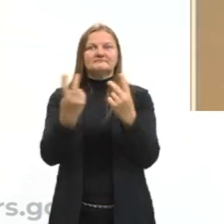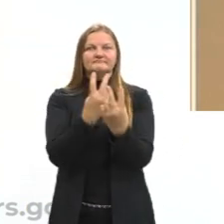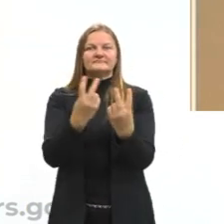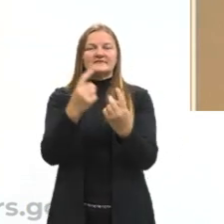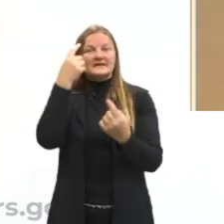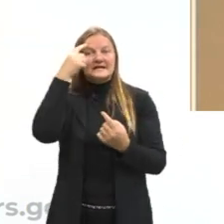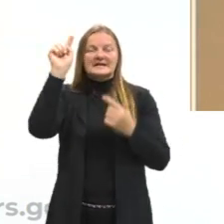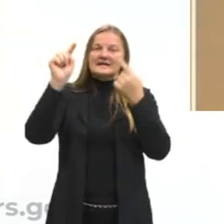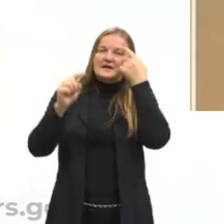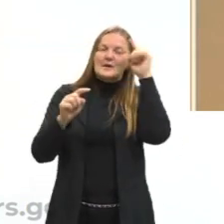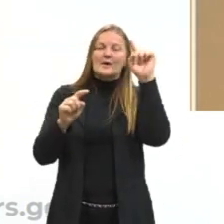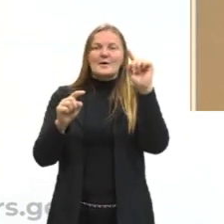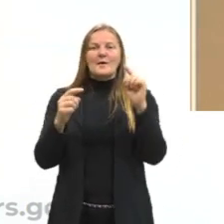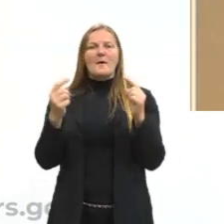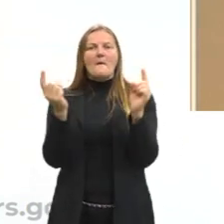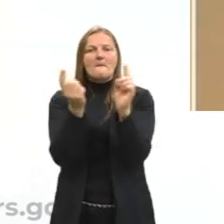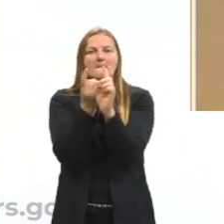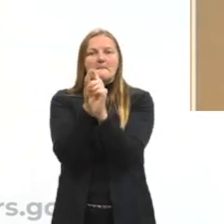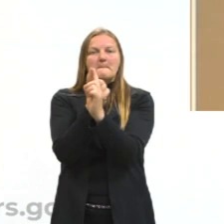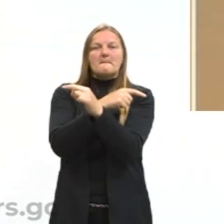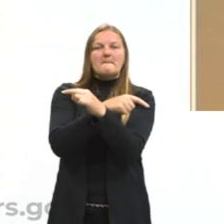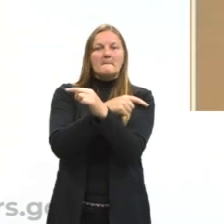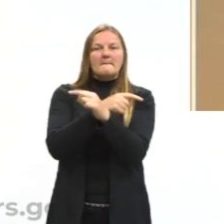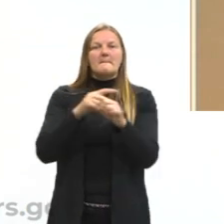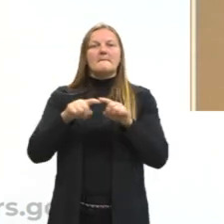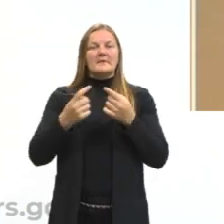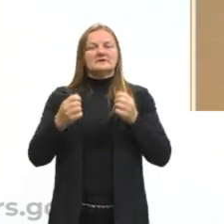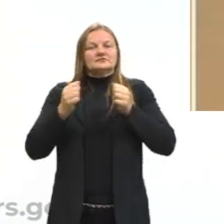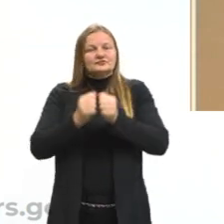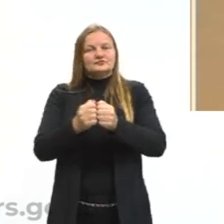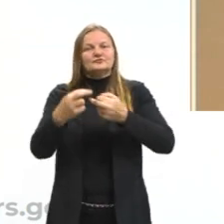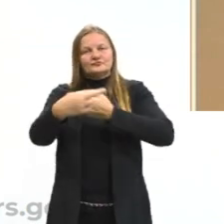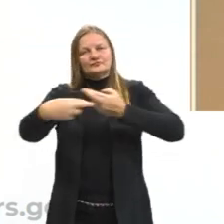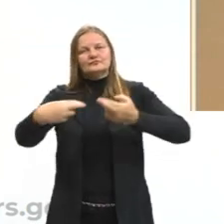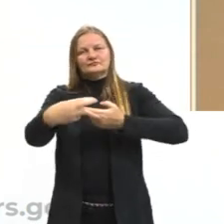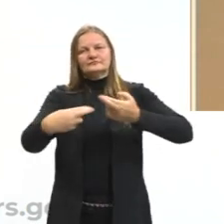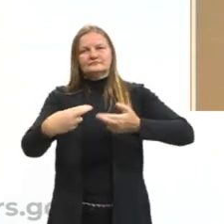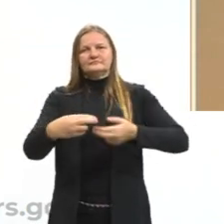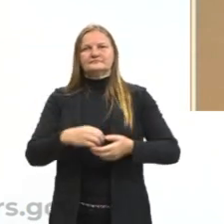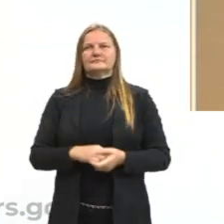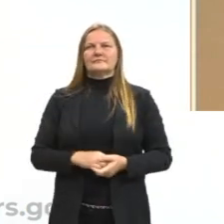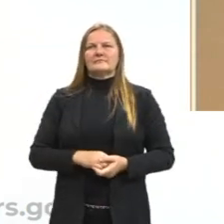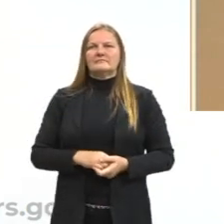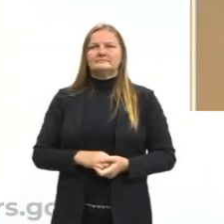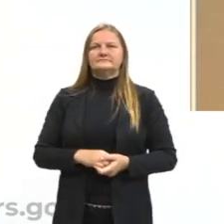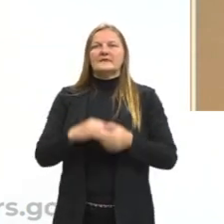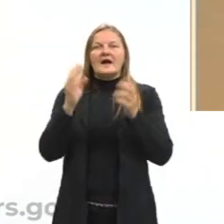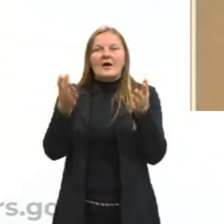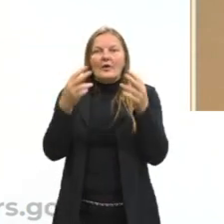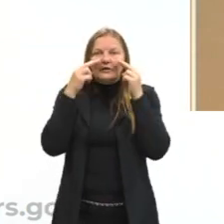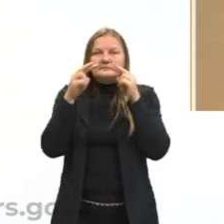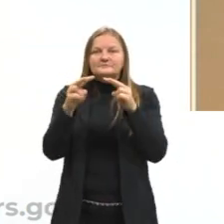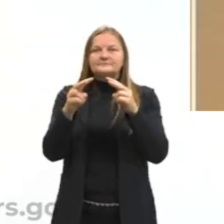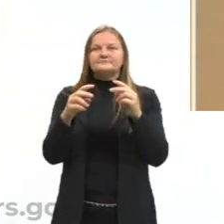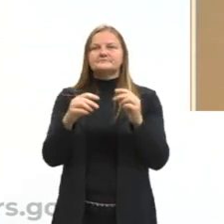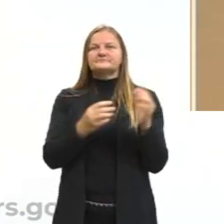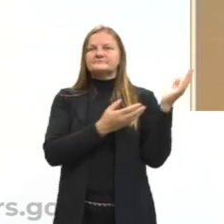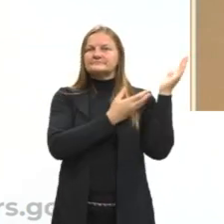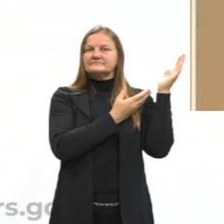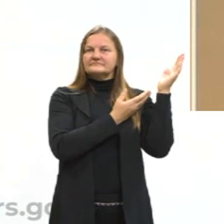ideias relativamente opostas, mas que só estão relacionadas ali. Agora, olhem essa